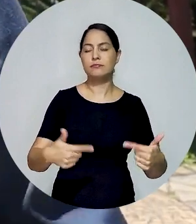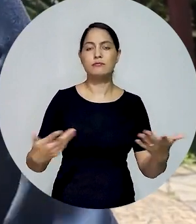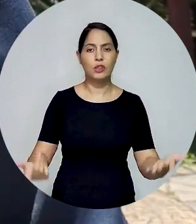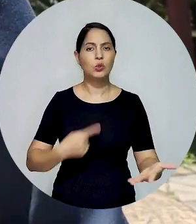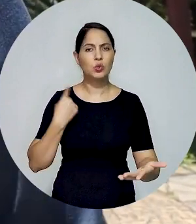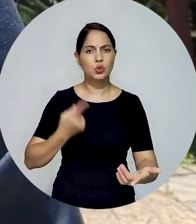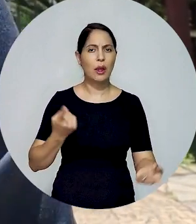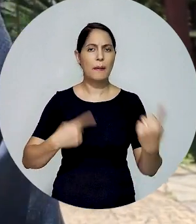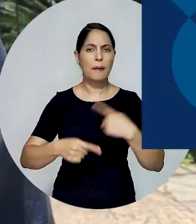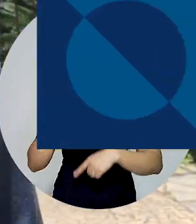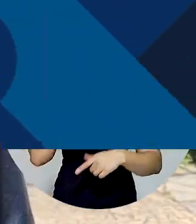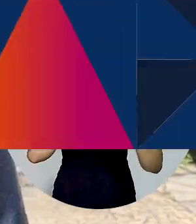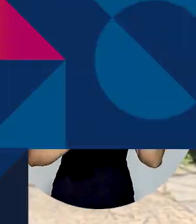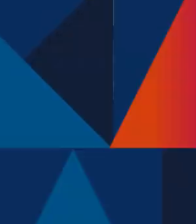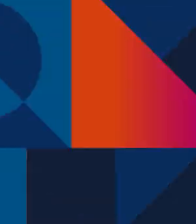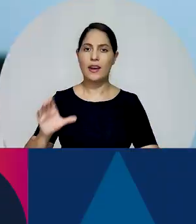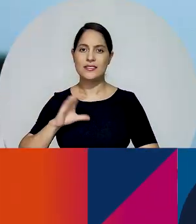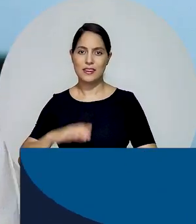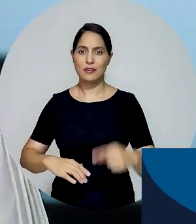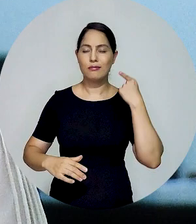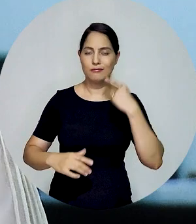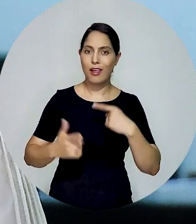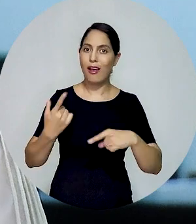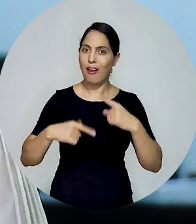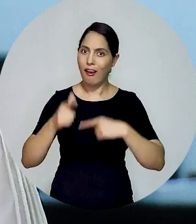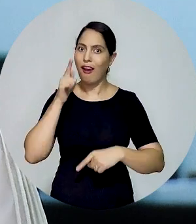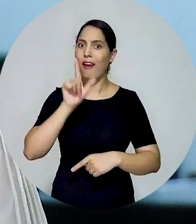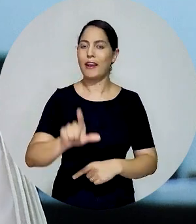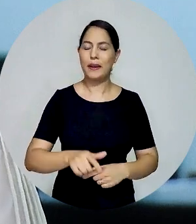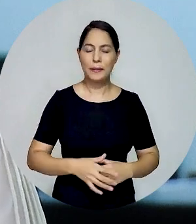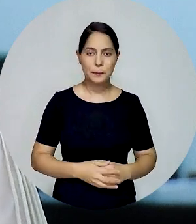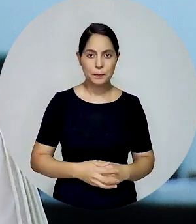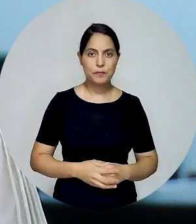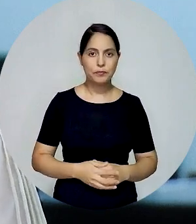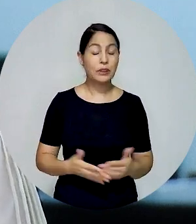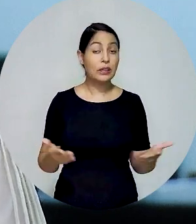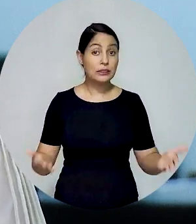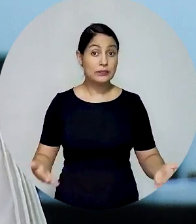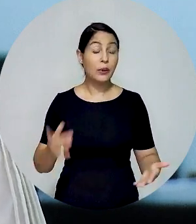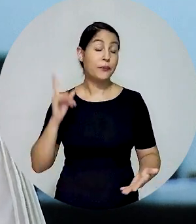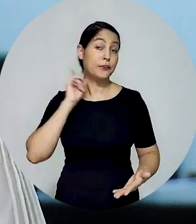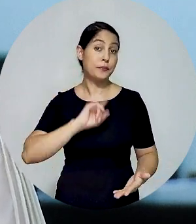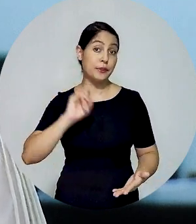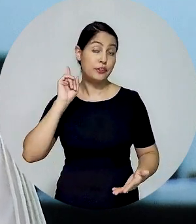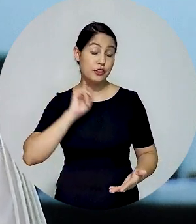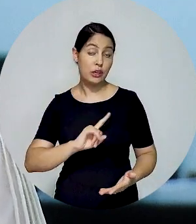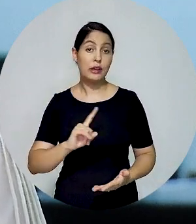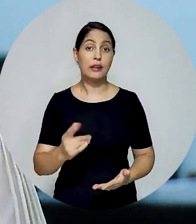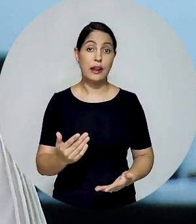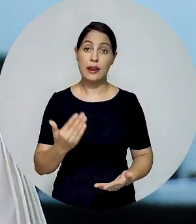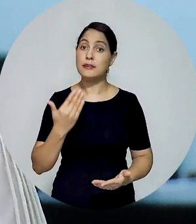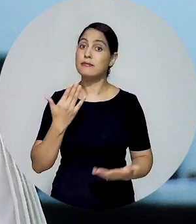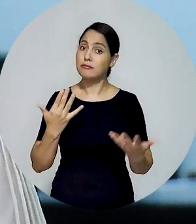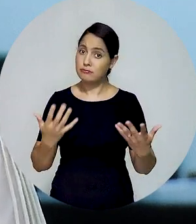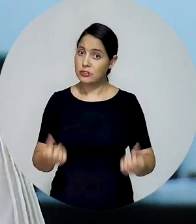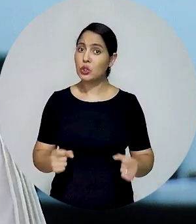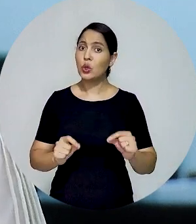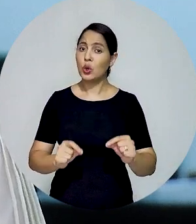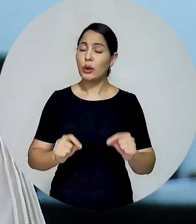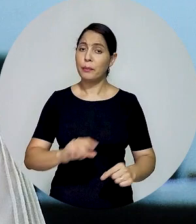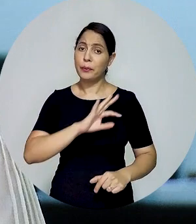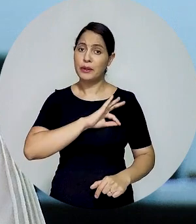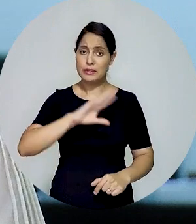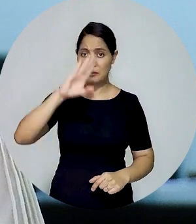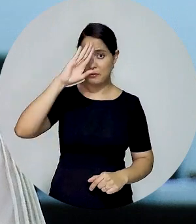advocacia e ganha a cidadania. Atendendo a pedido da UAB de Minas Gerais, a Polícia Militar do Estado passou a padronizar os